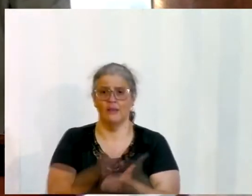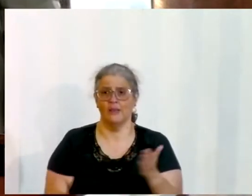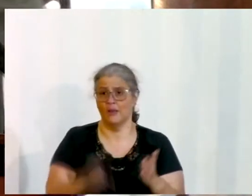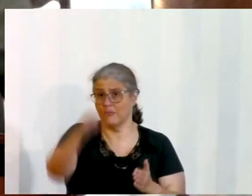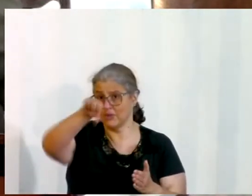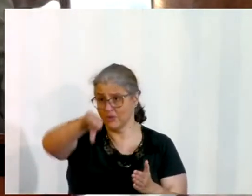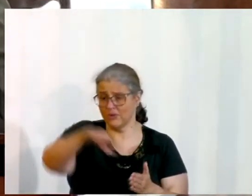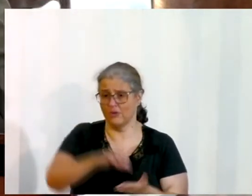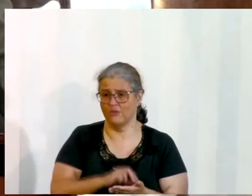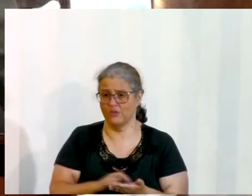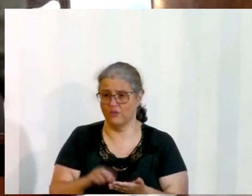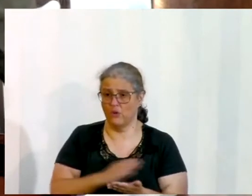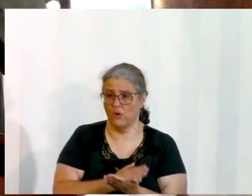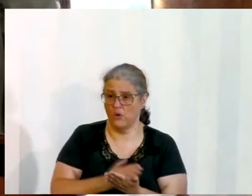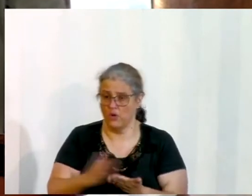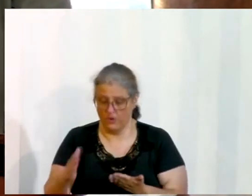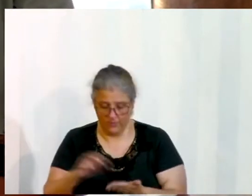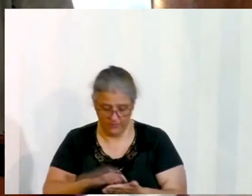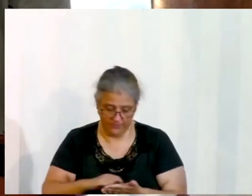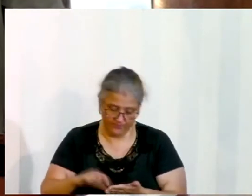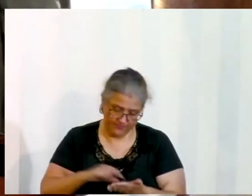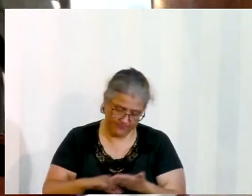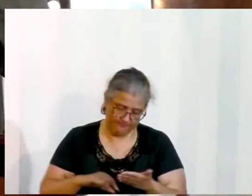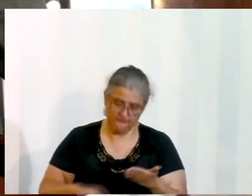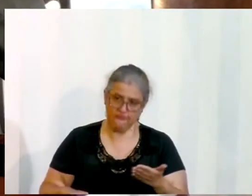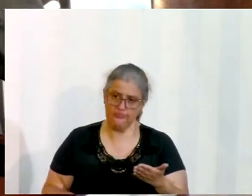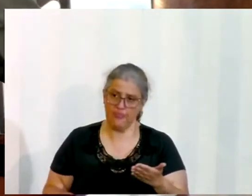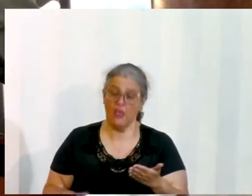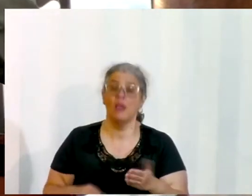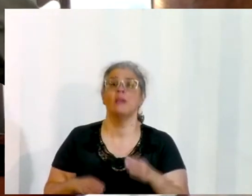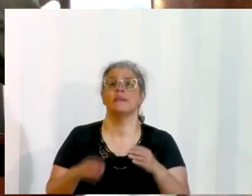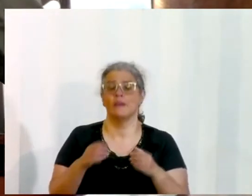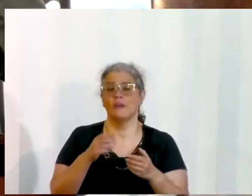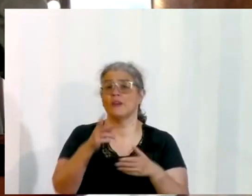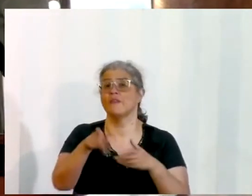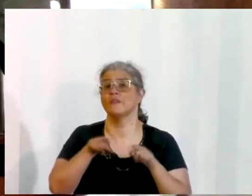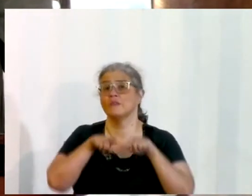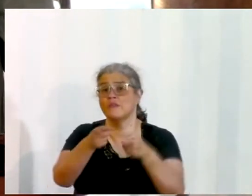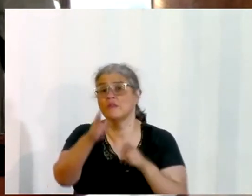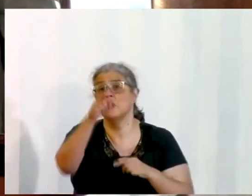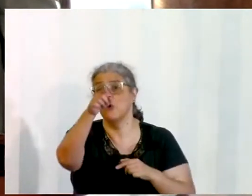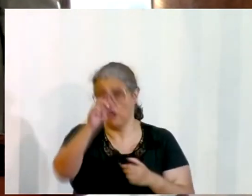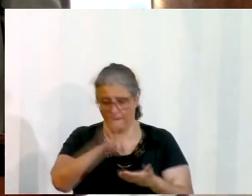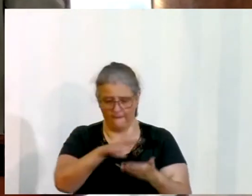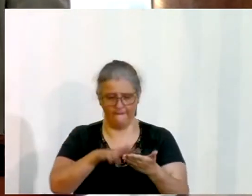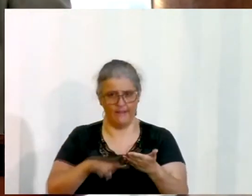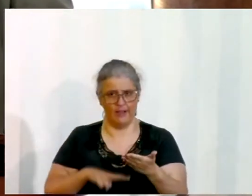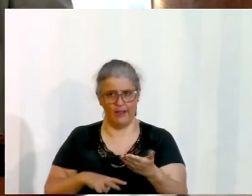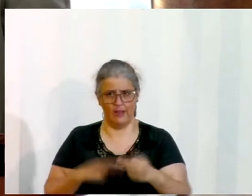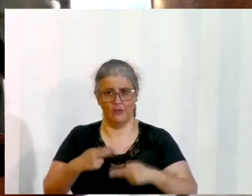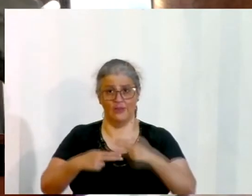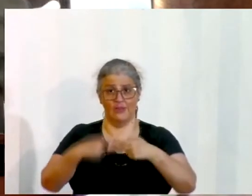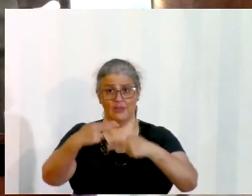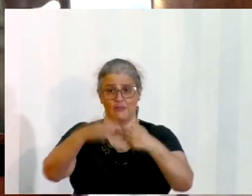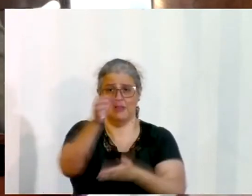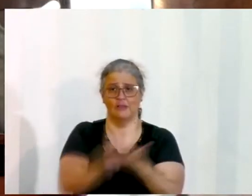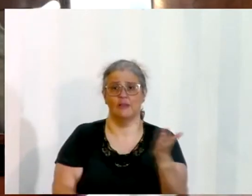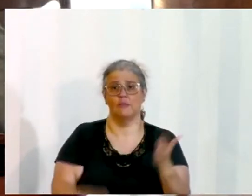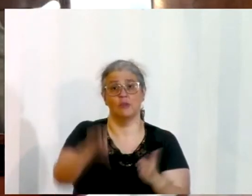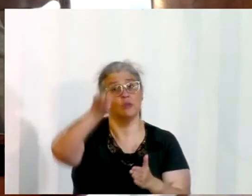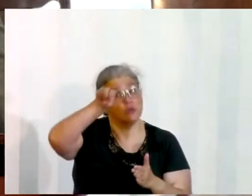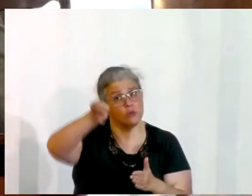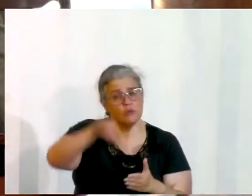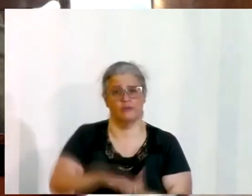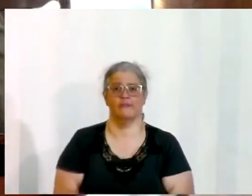eu vou começar a sua leitura e queria fazer um desafio, leia o capítulo 9 de Neemias, aqui tem uma oração de confissão do povo,